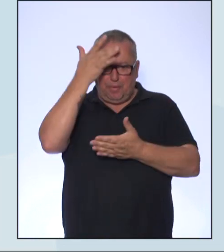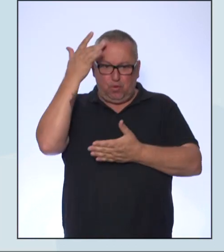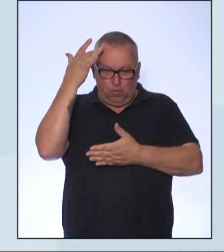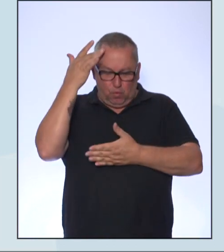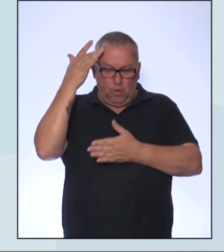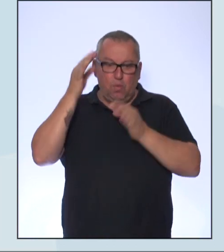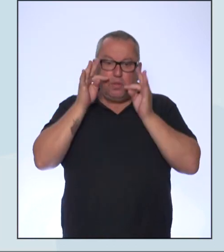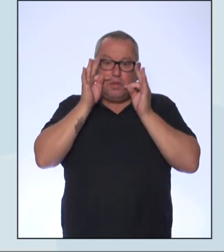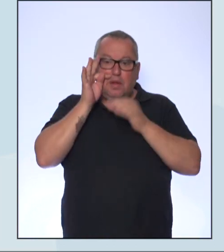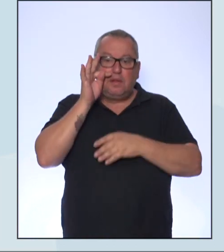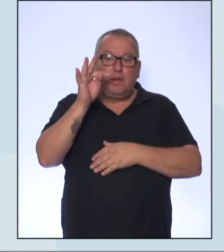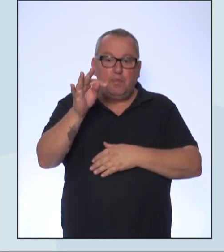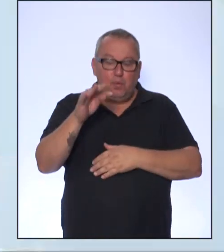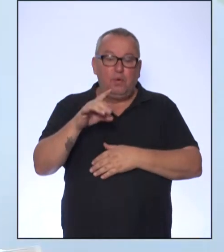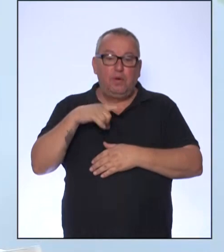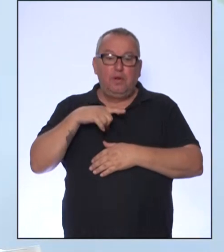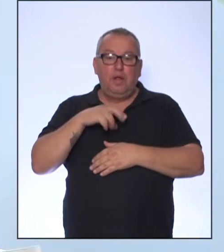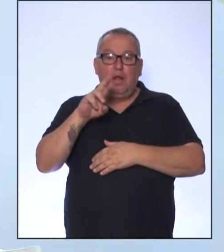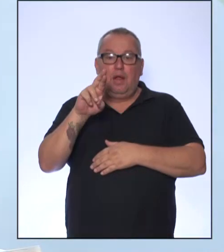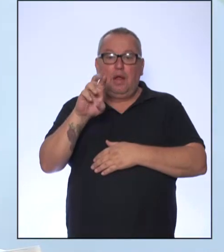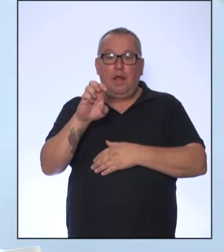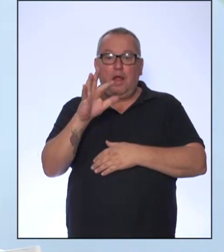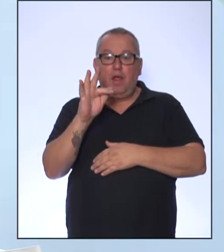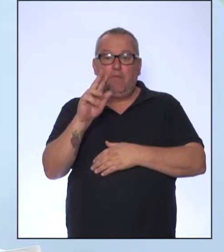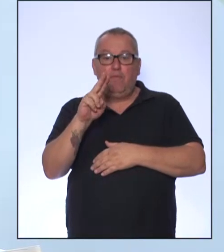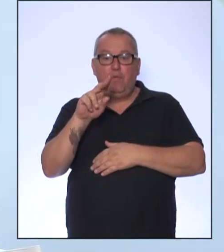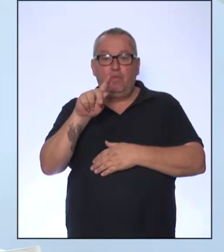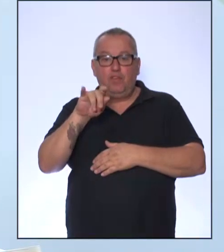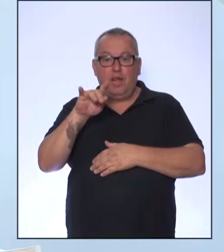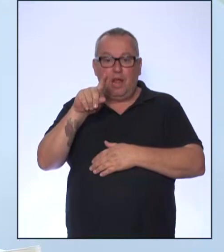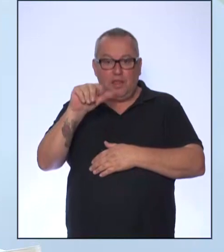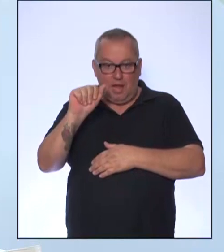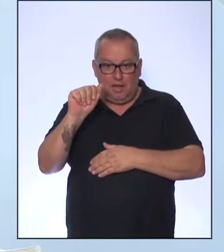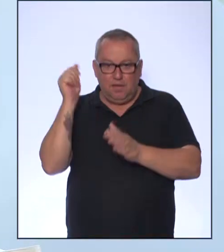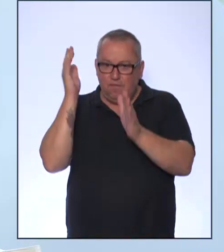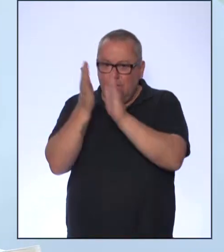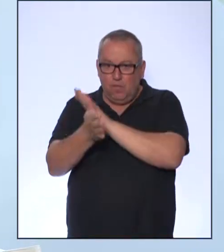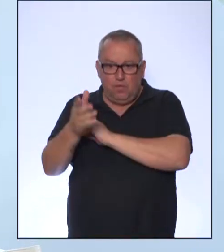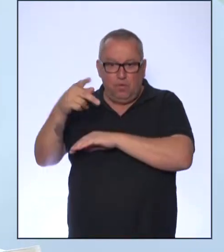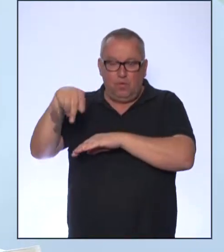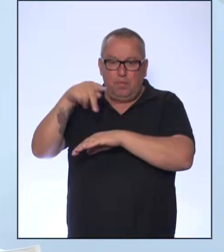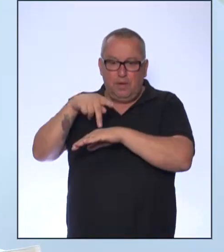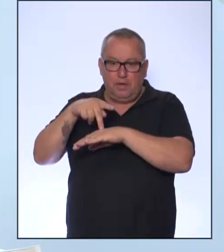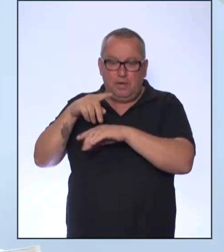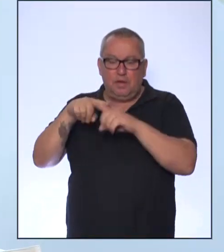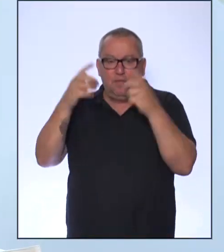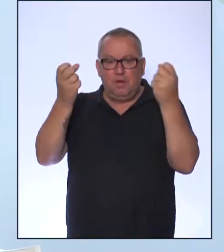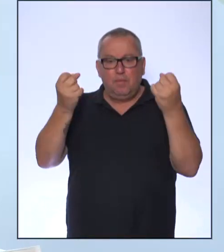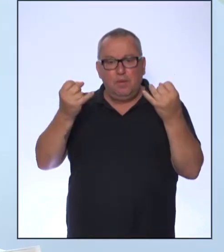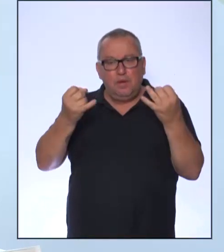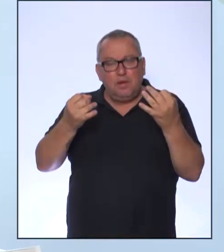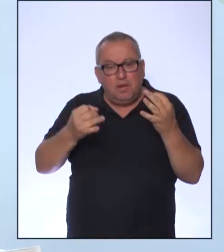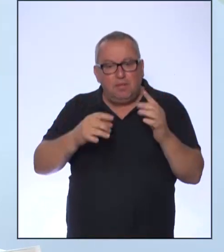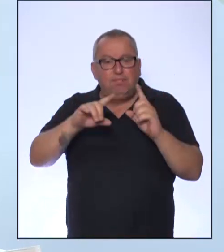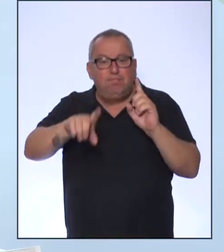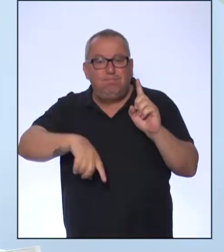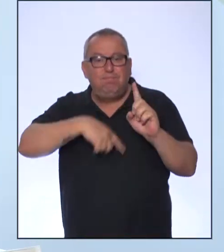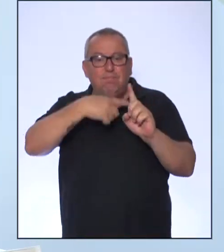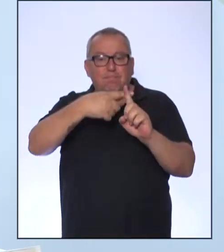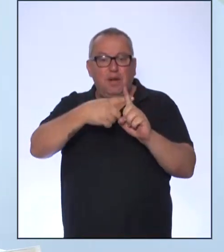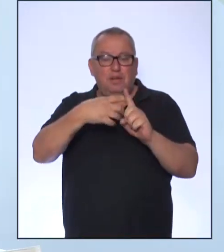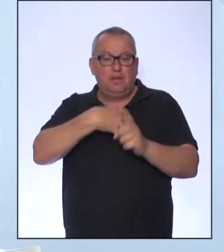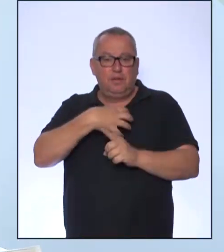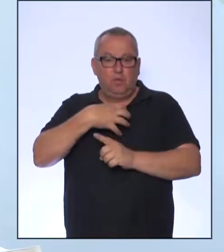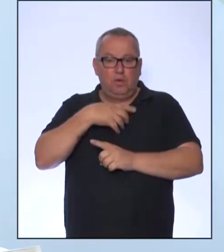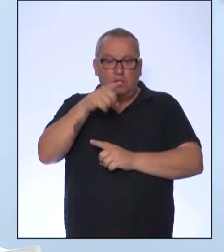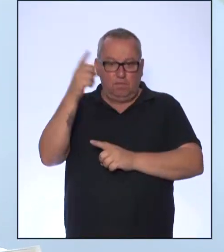uma pessoa refugiada que contextualiza um pouco mais essa situação